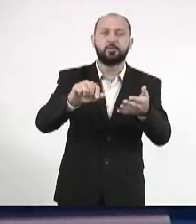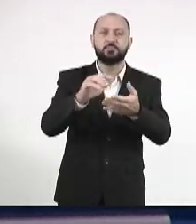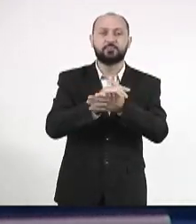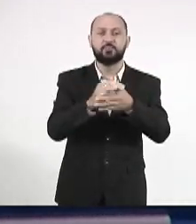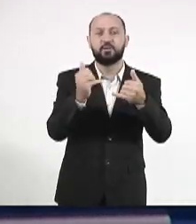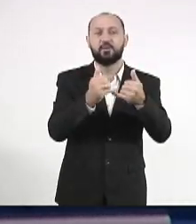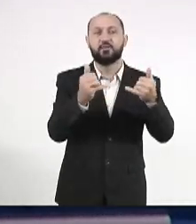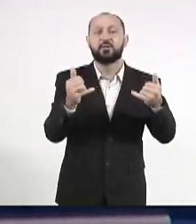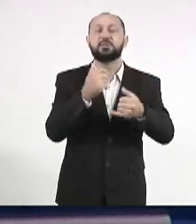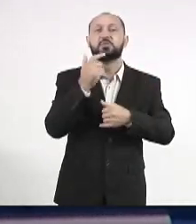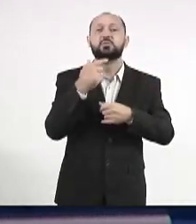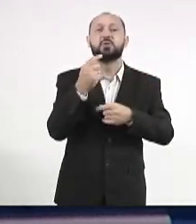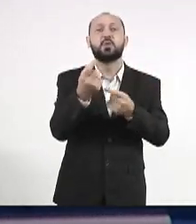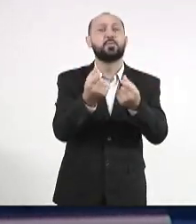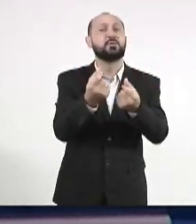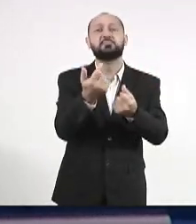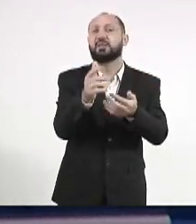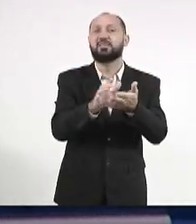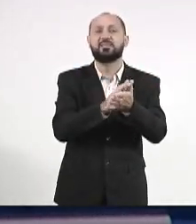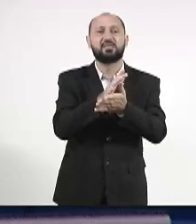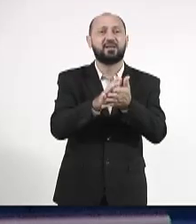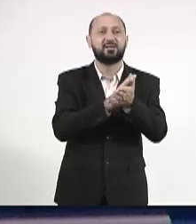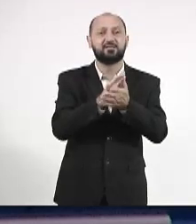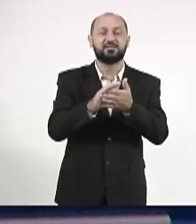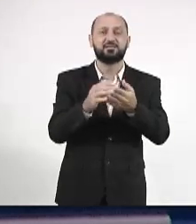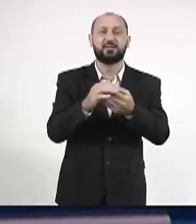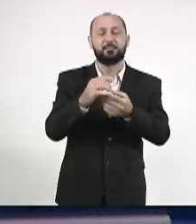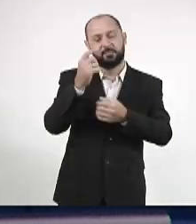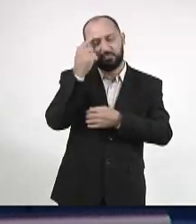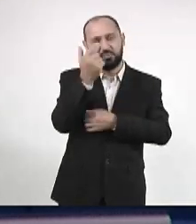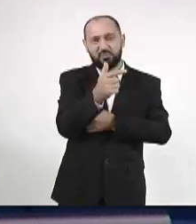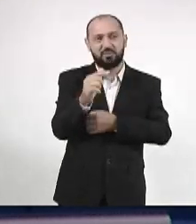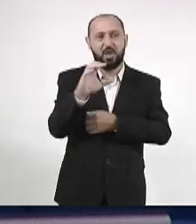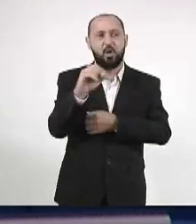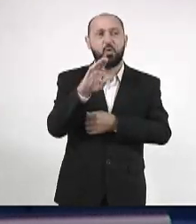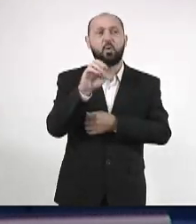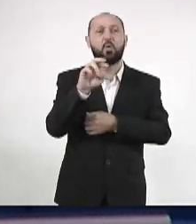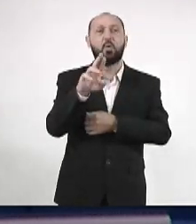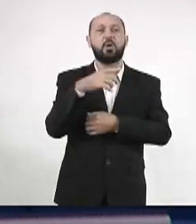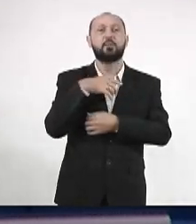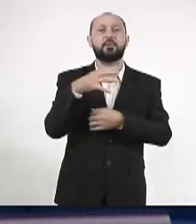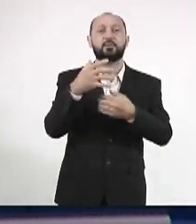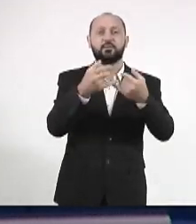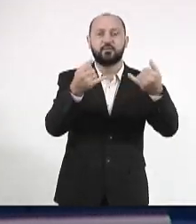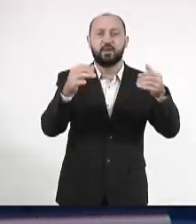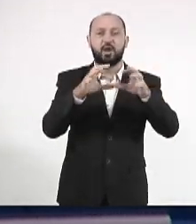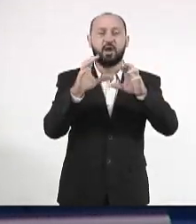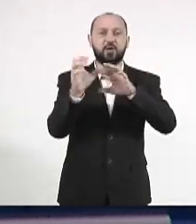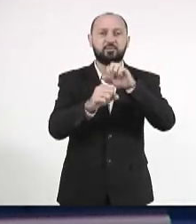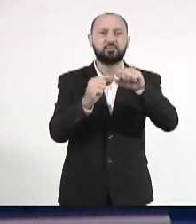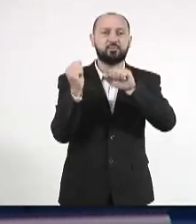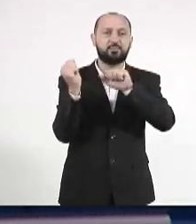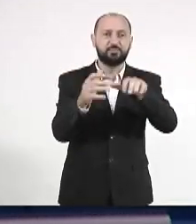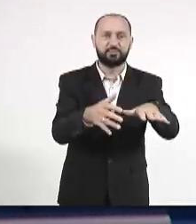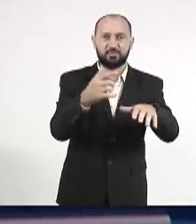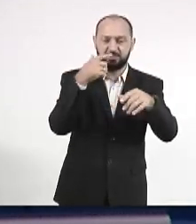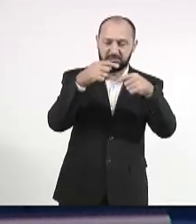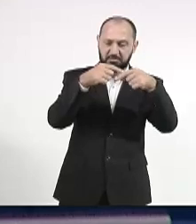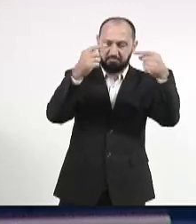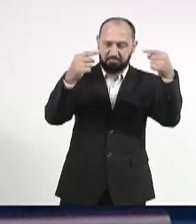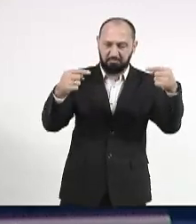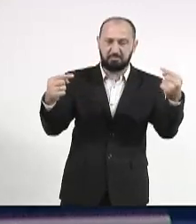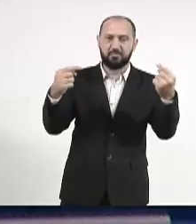óptica eles nem conseguem preço nenhum, pensando que é cobre. E acabam depois deixando tudo esticado do jeito que o senhor mostrou aí